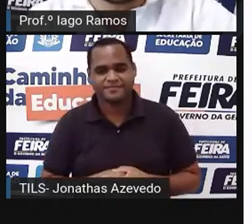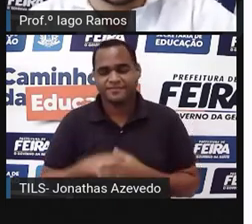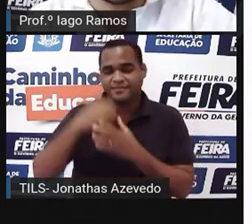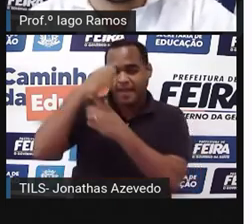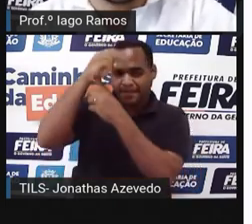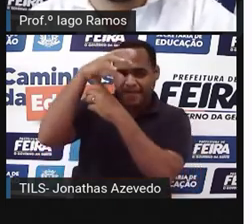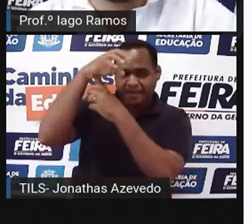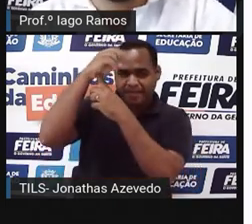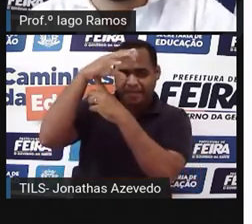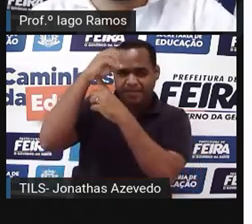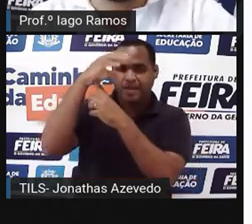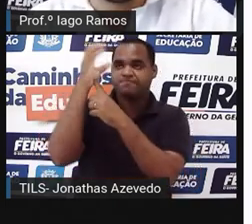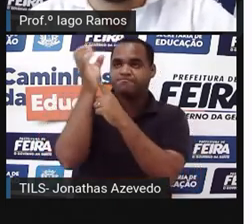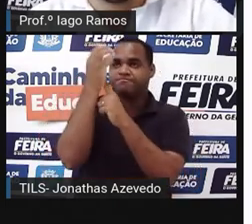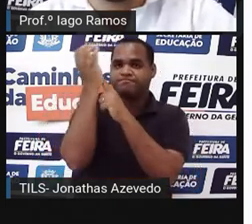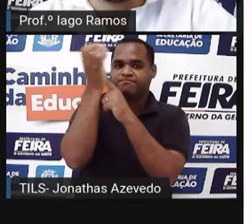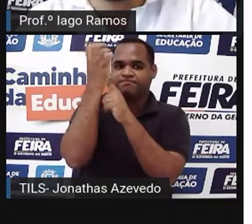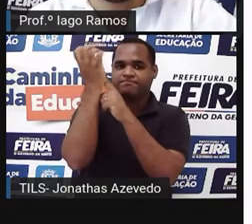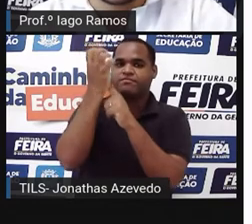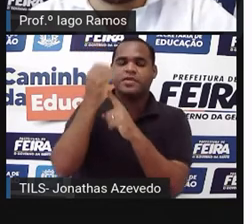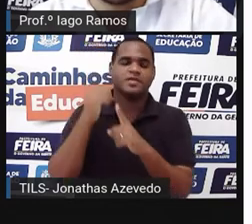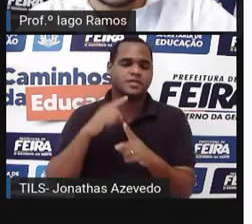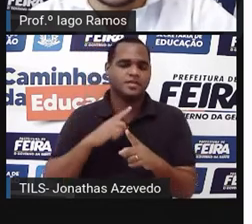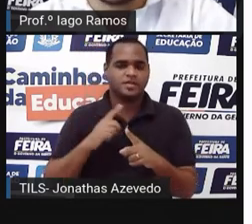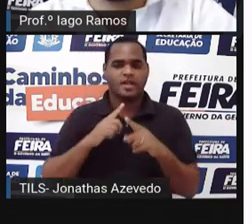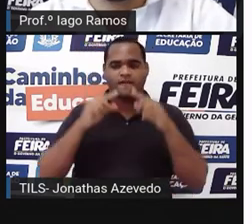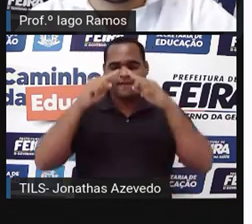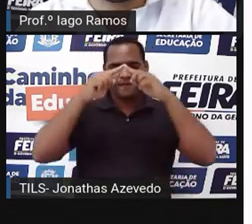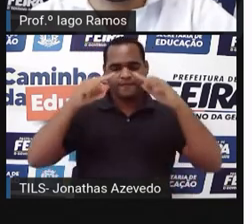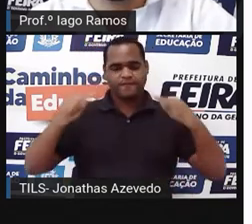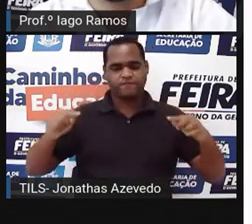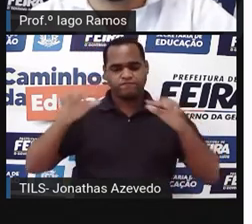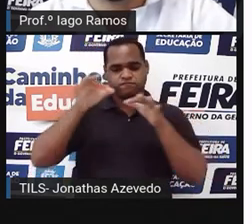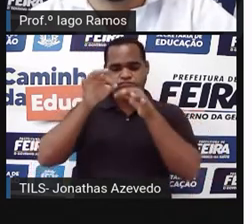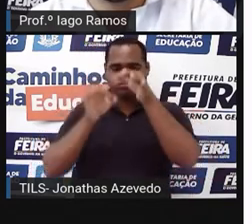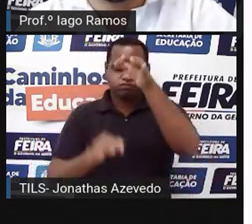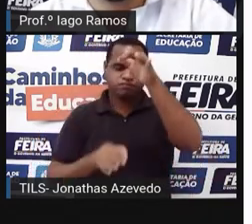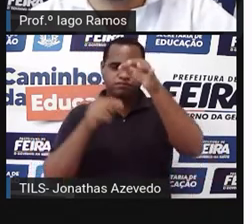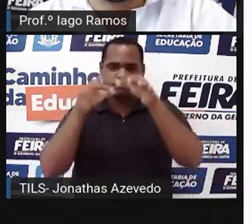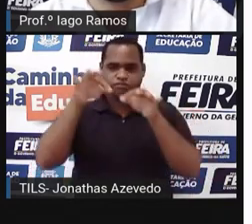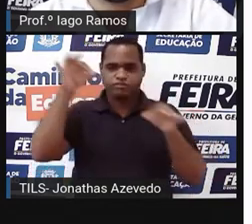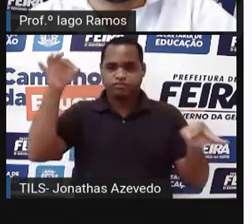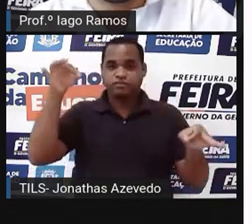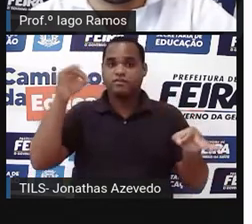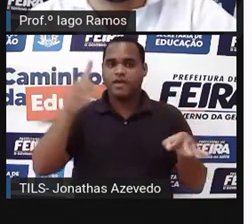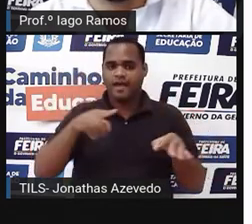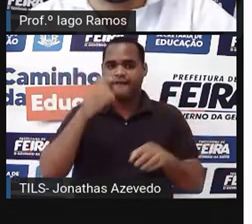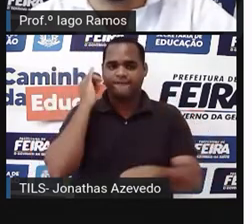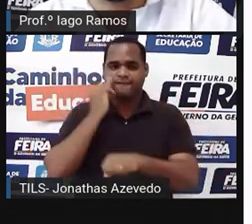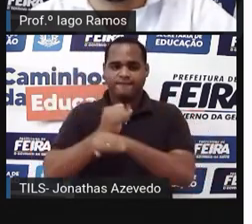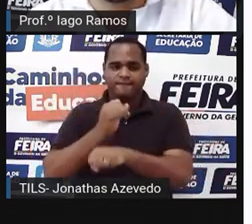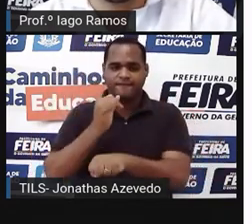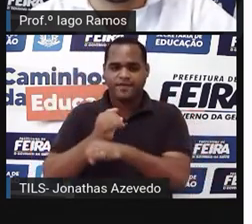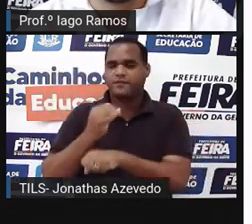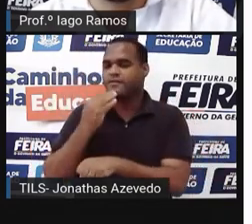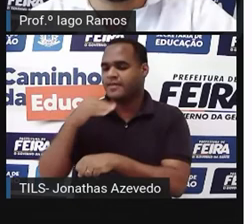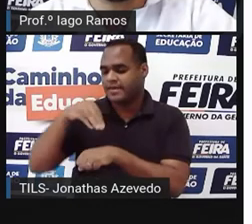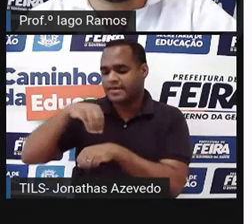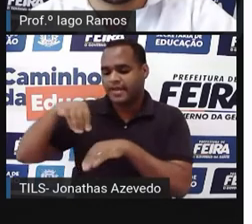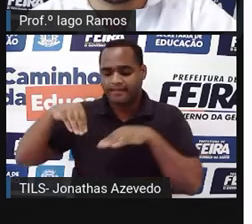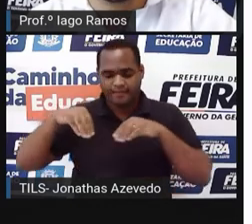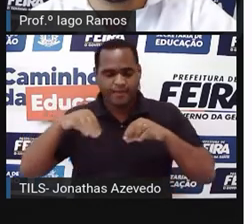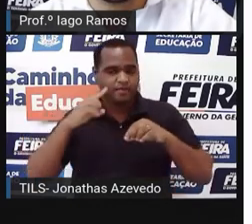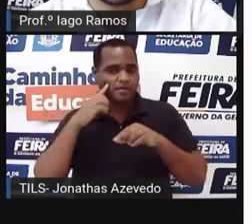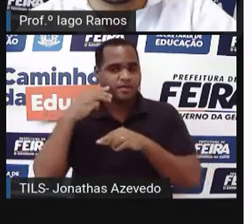Essa antena é sustentada por três cabos de aço que ligam o topo ao solo em pontos que estão a